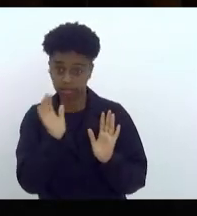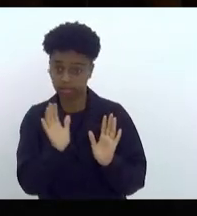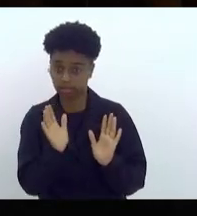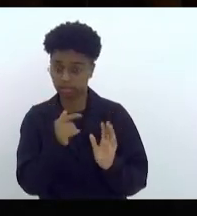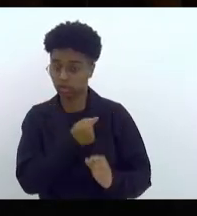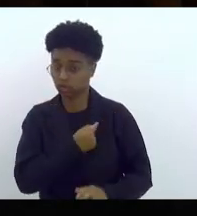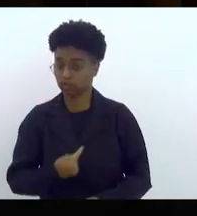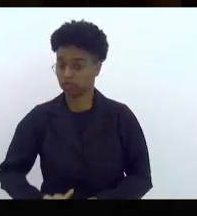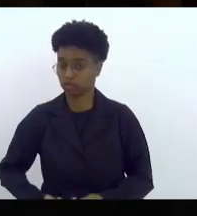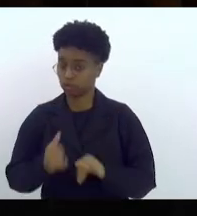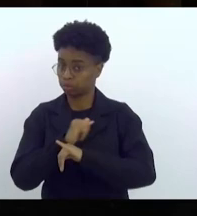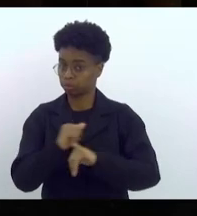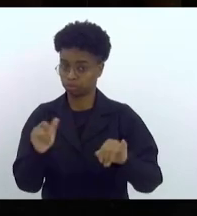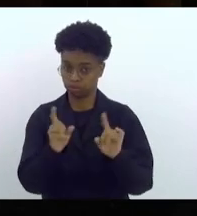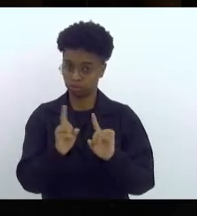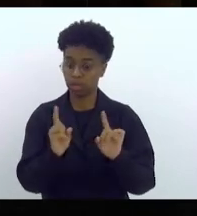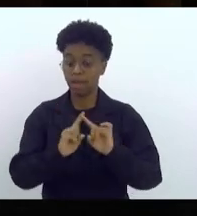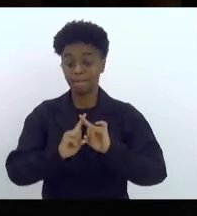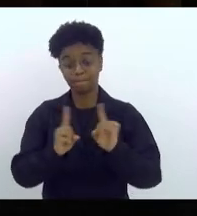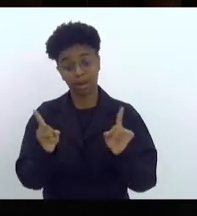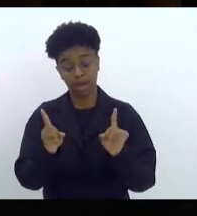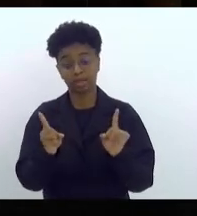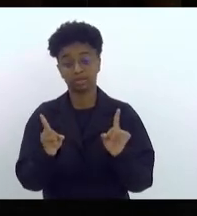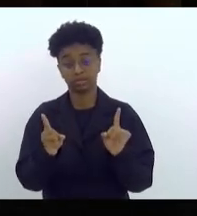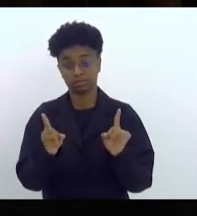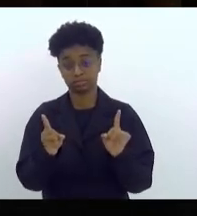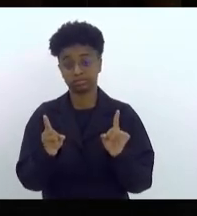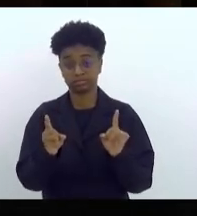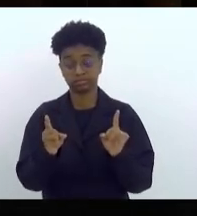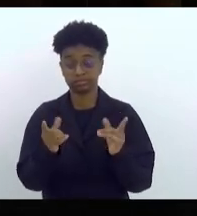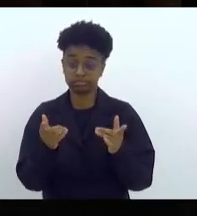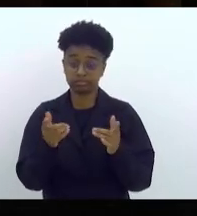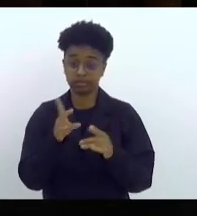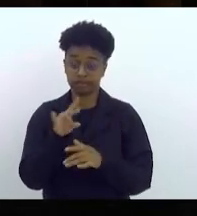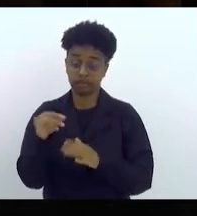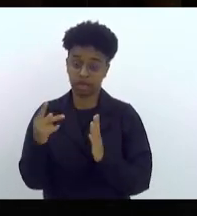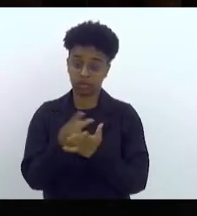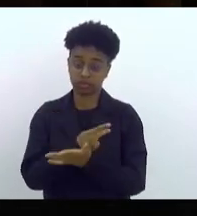governador, mas, possivelmente, isso ocorrerá.